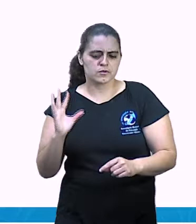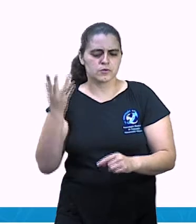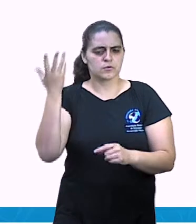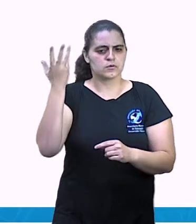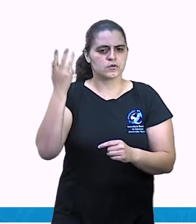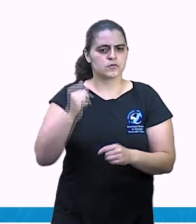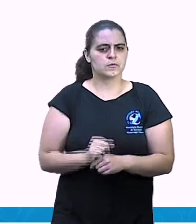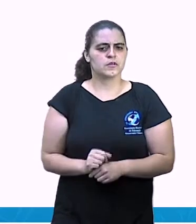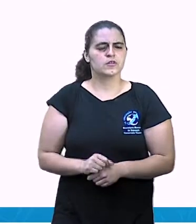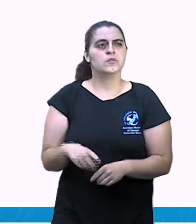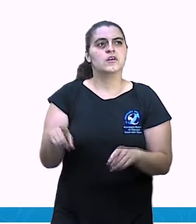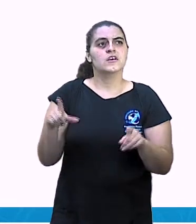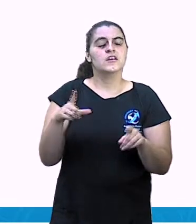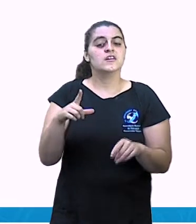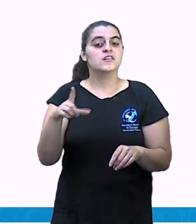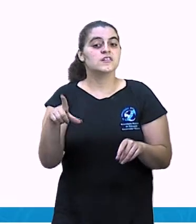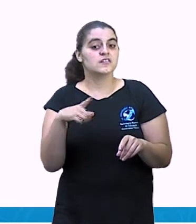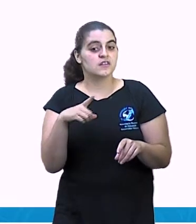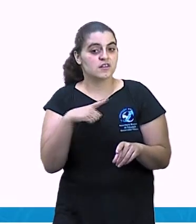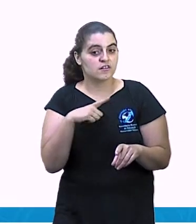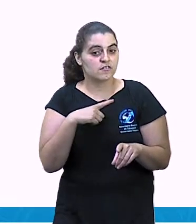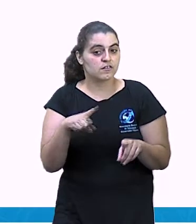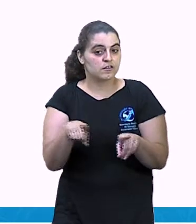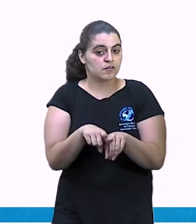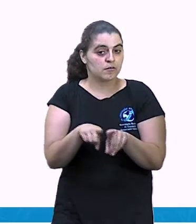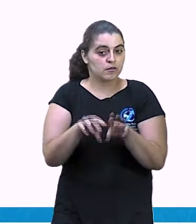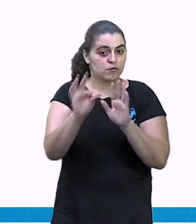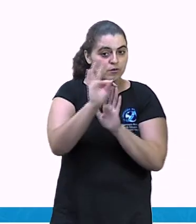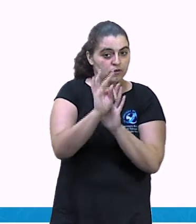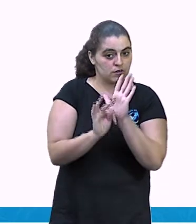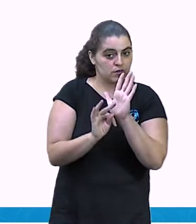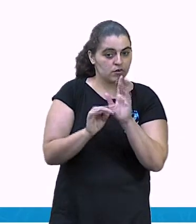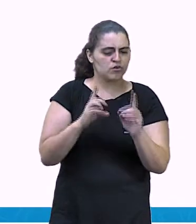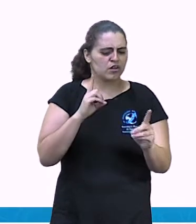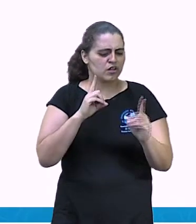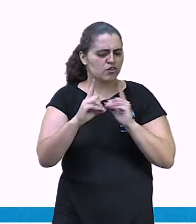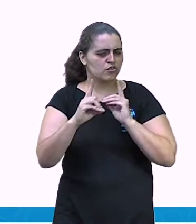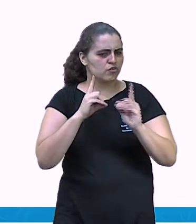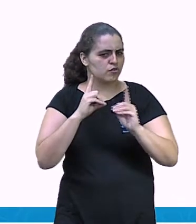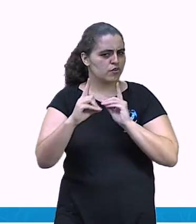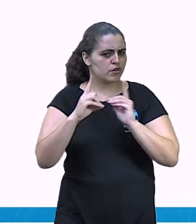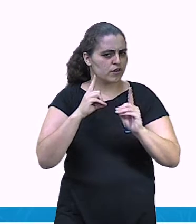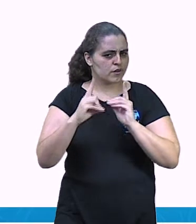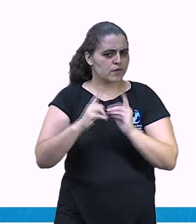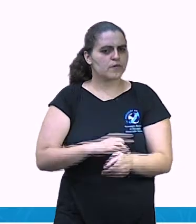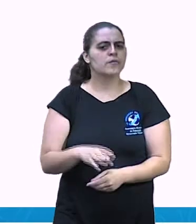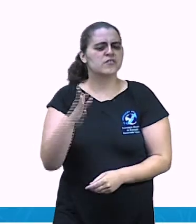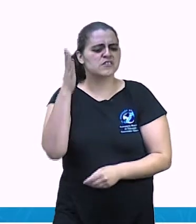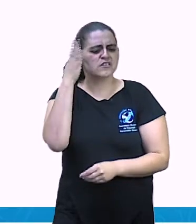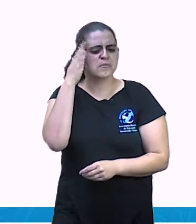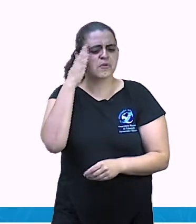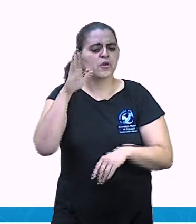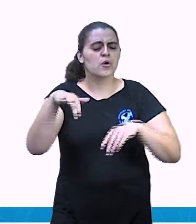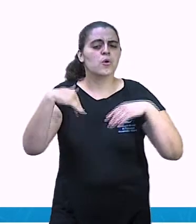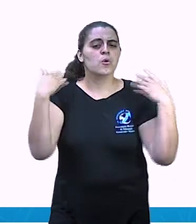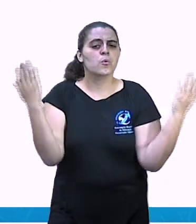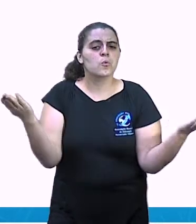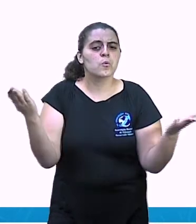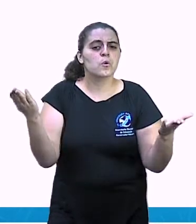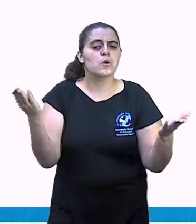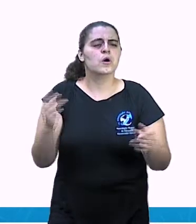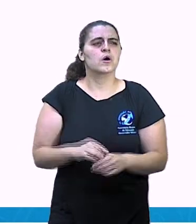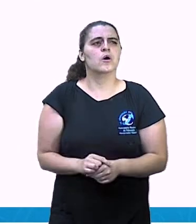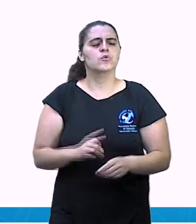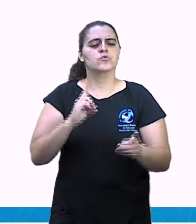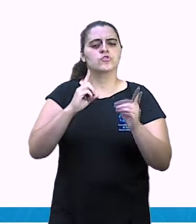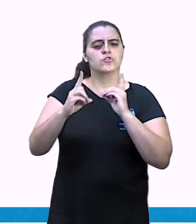um diálogo. Então, nós vamos identificar no texto qual que é a fala dos meninos e qual que é a do sapo.